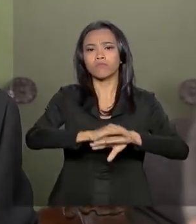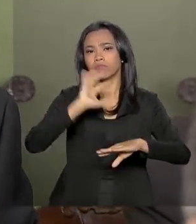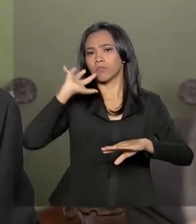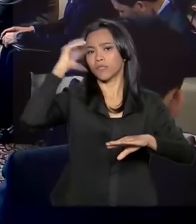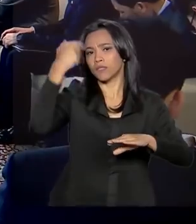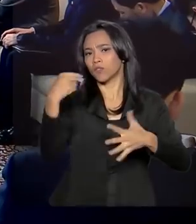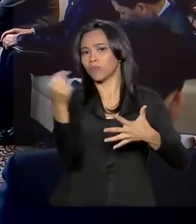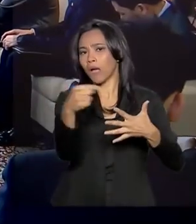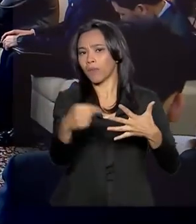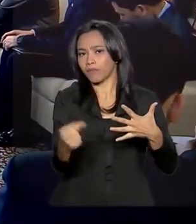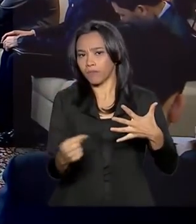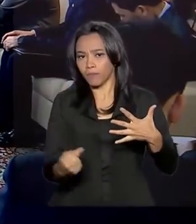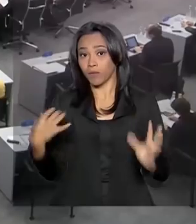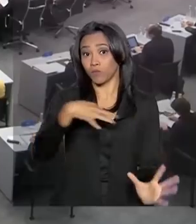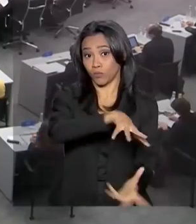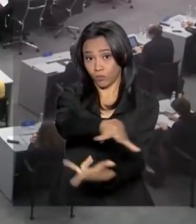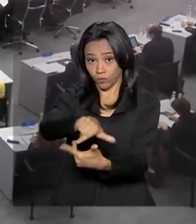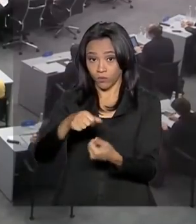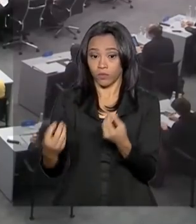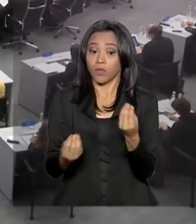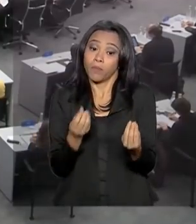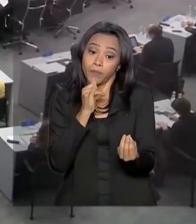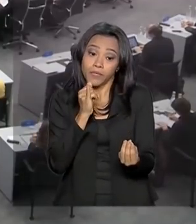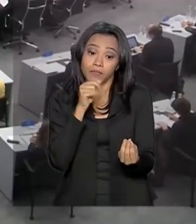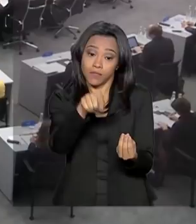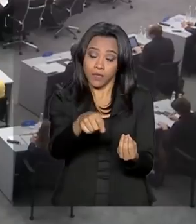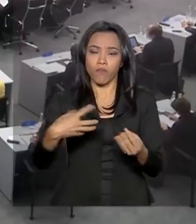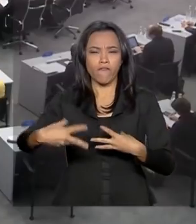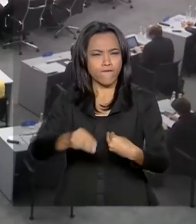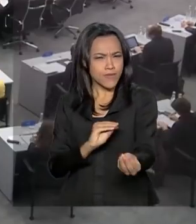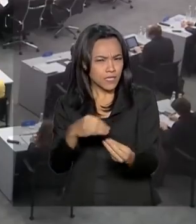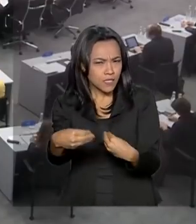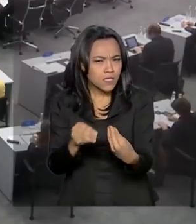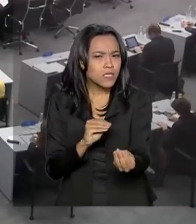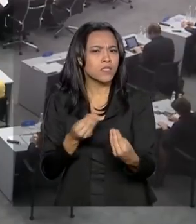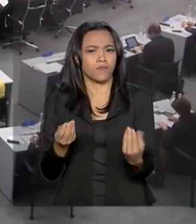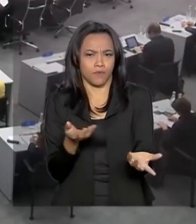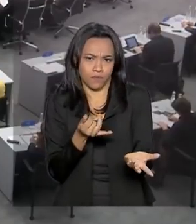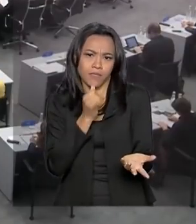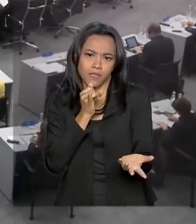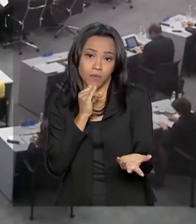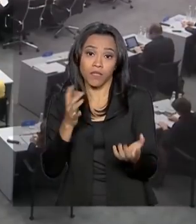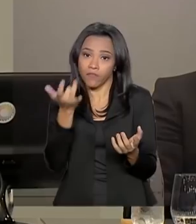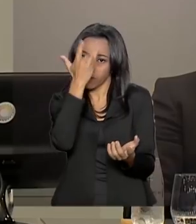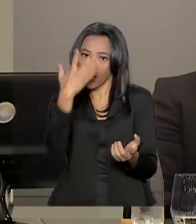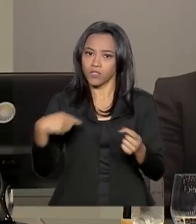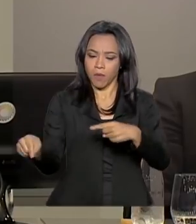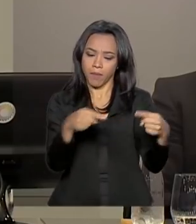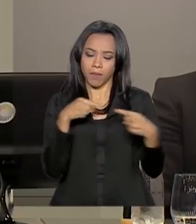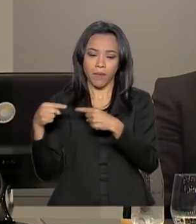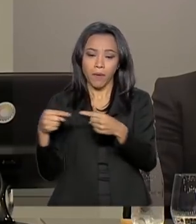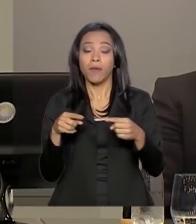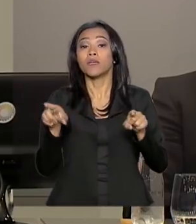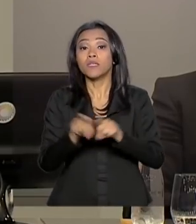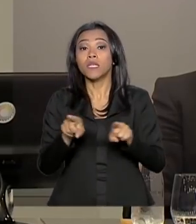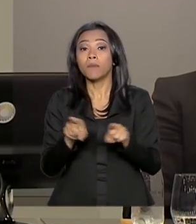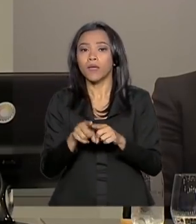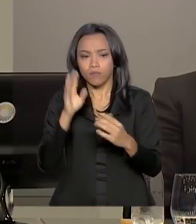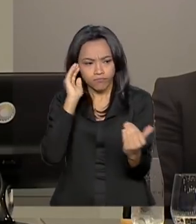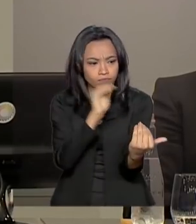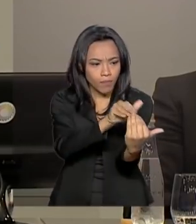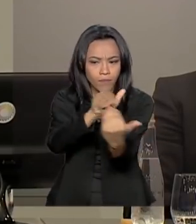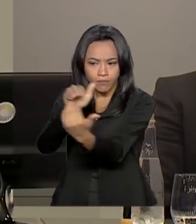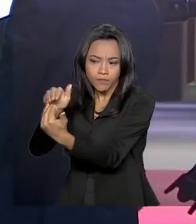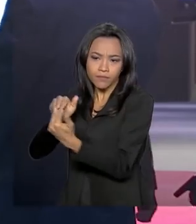de decisões em nível global. Com um formato flexível que facilita o debate e a formação de consensos,